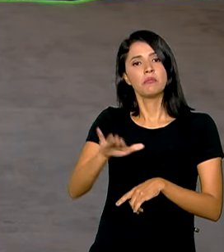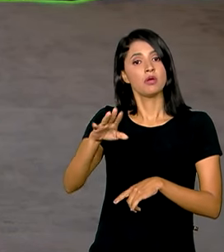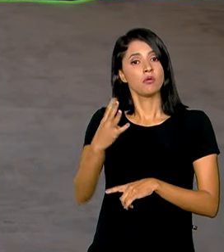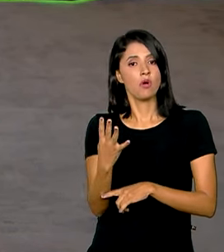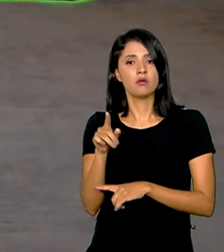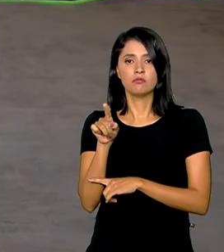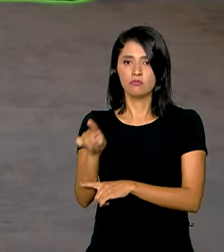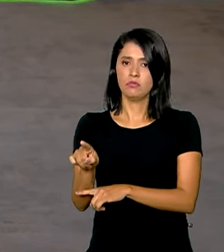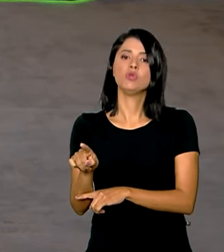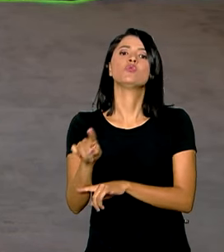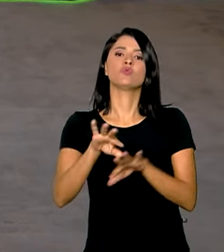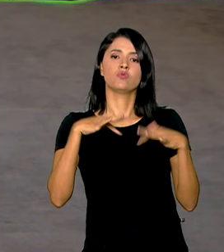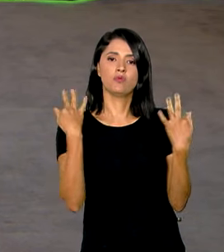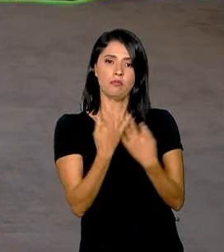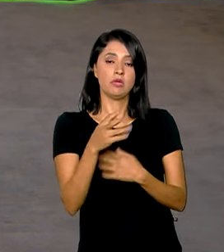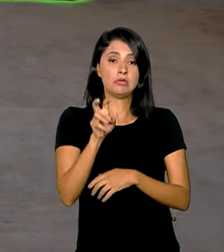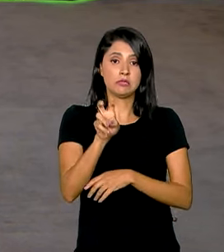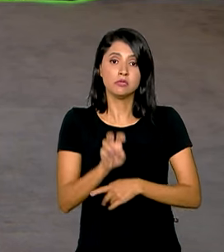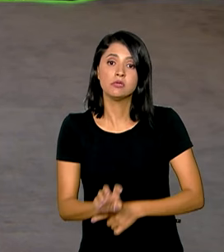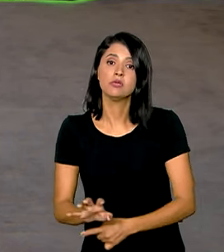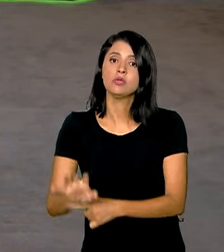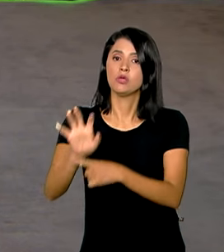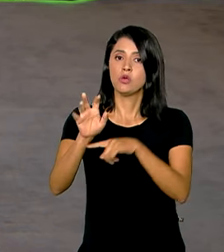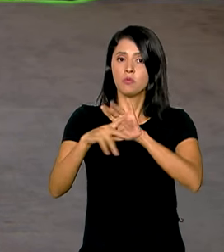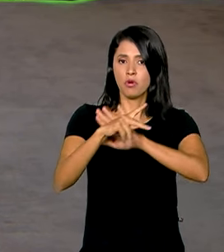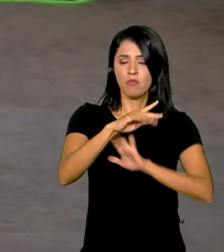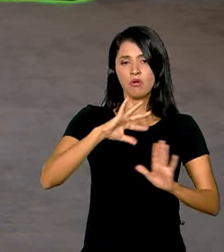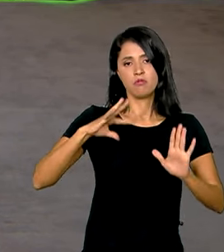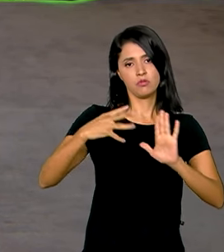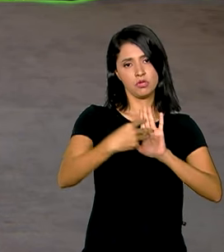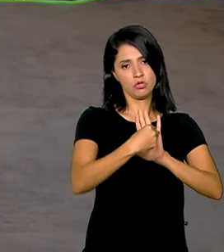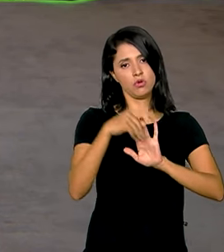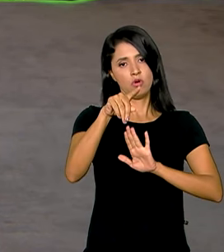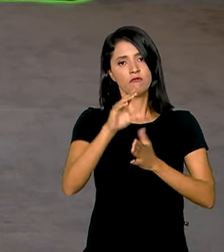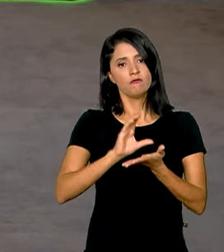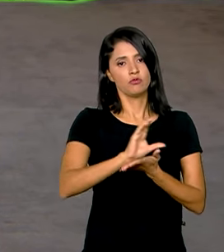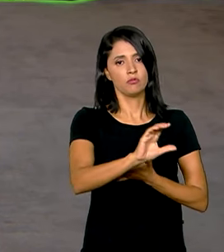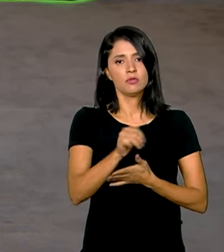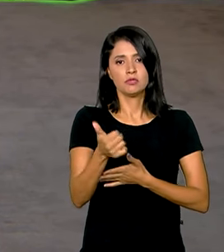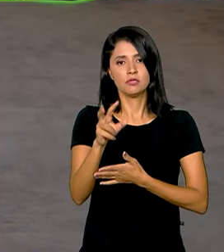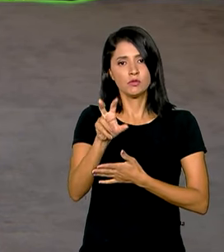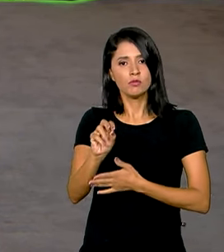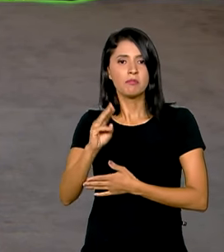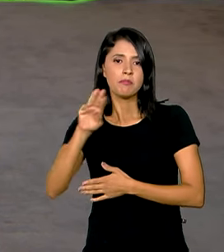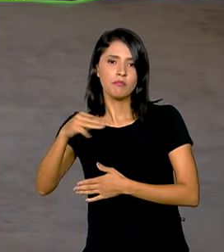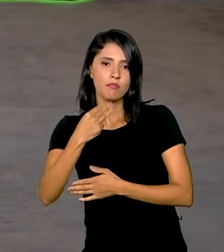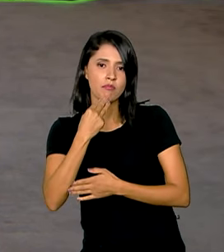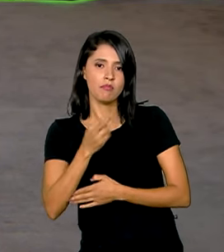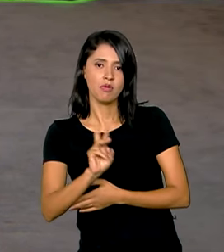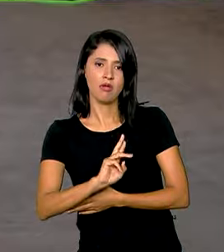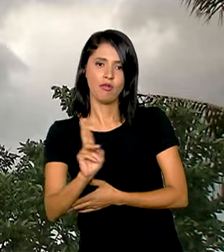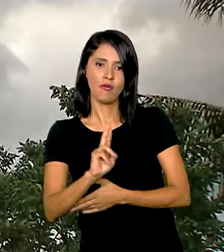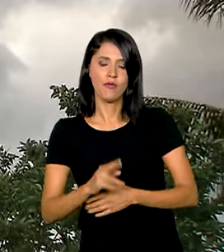em cinco estados da Amazônia. Os investimentos são de 150 milhões de reais.